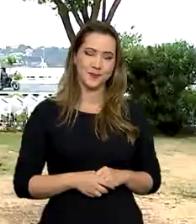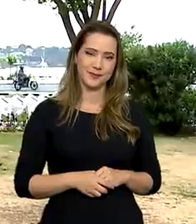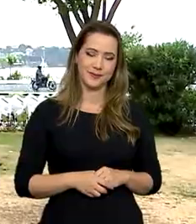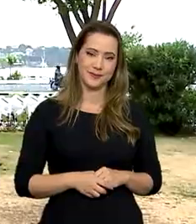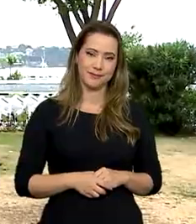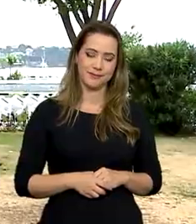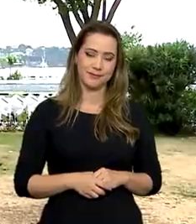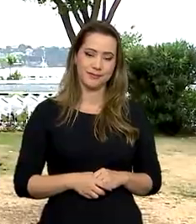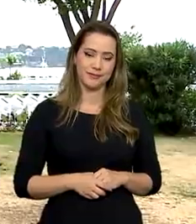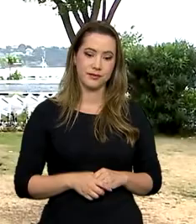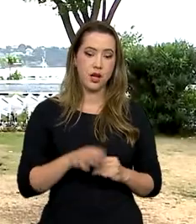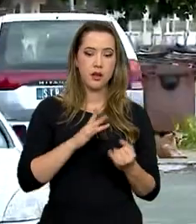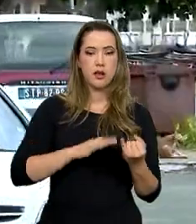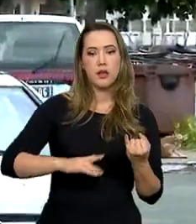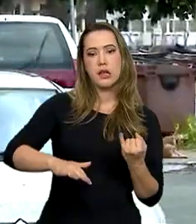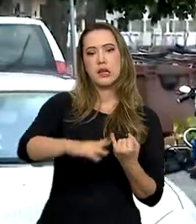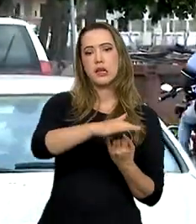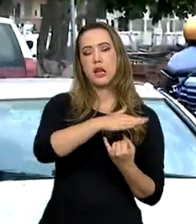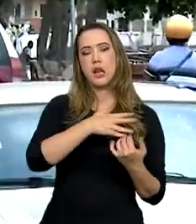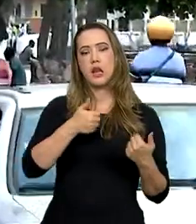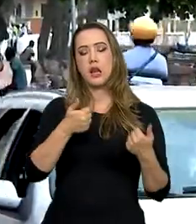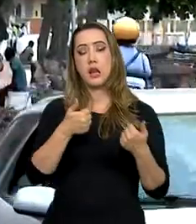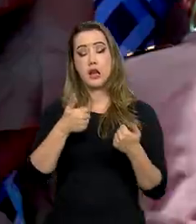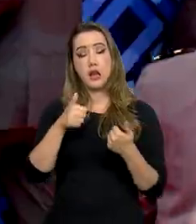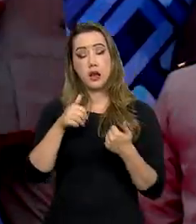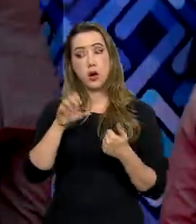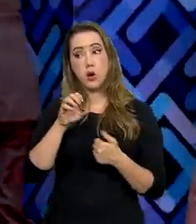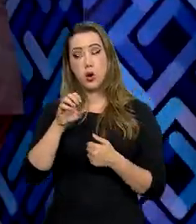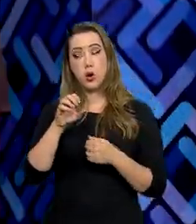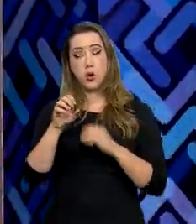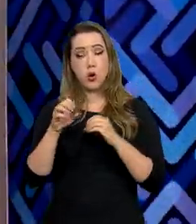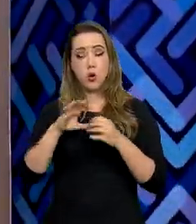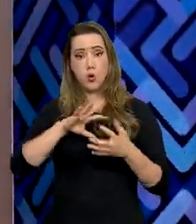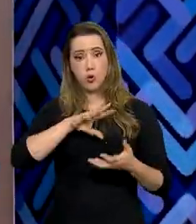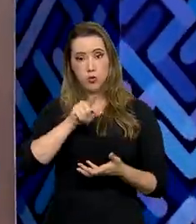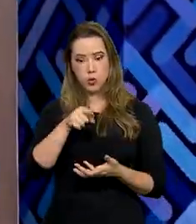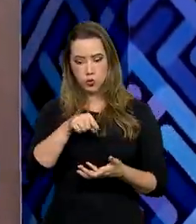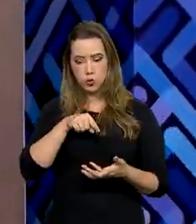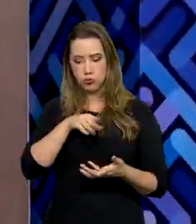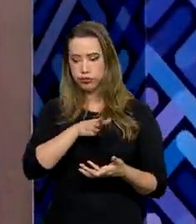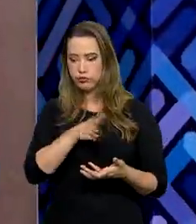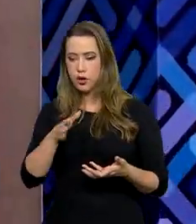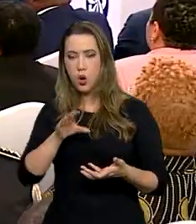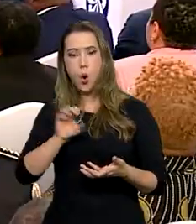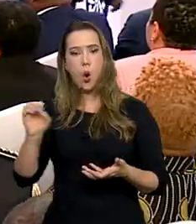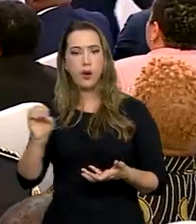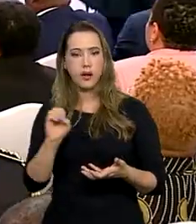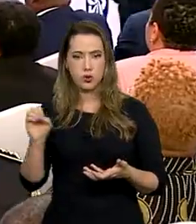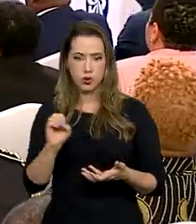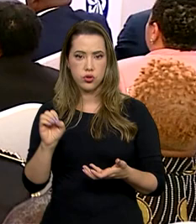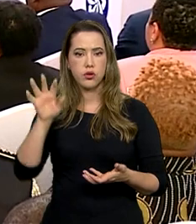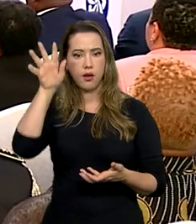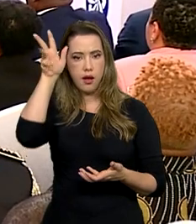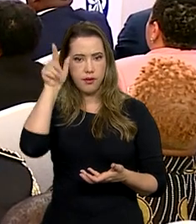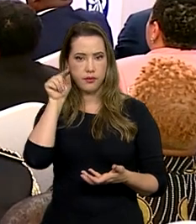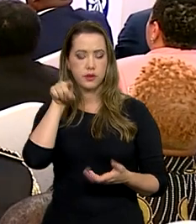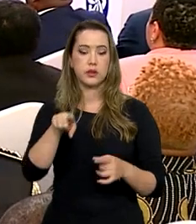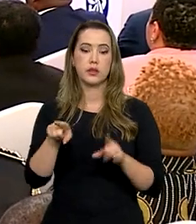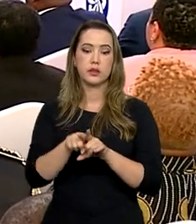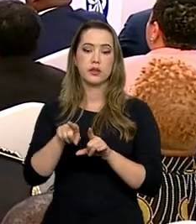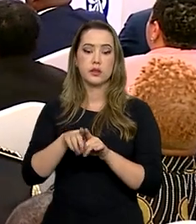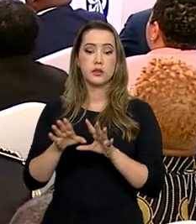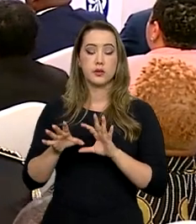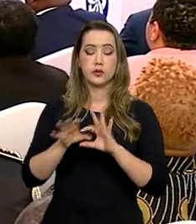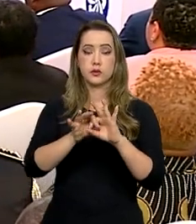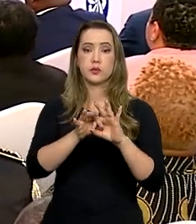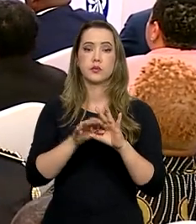A ilha fica na costa oeste da África e foi sede da 14ª Conferência de Chefes de Estado e Governo da